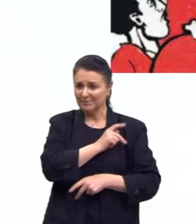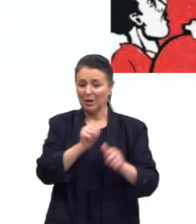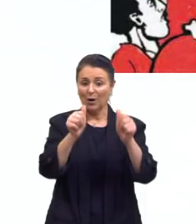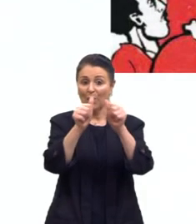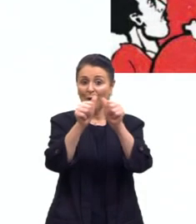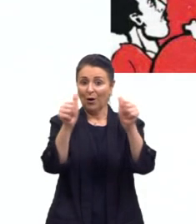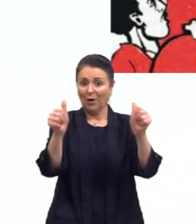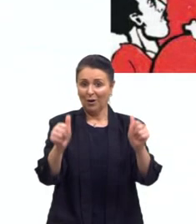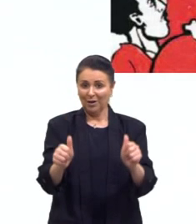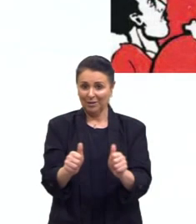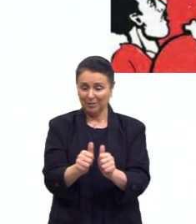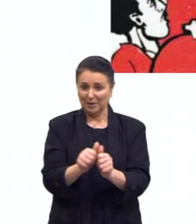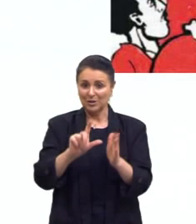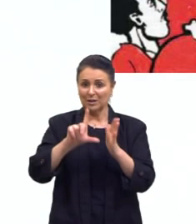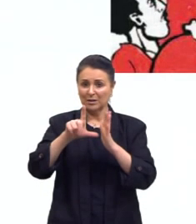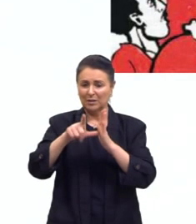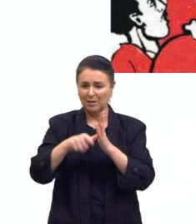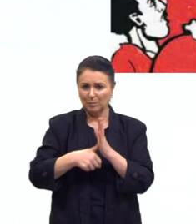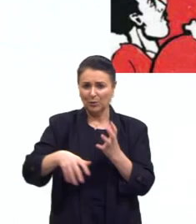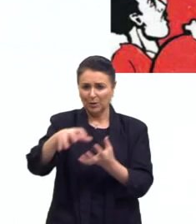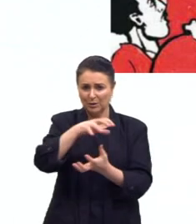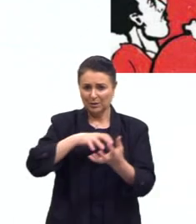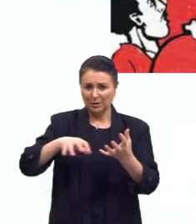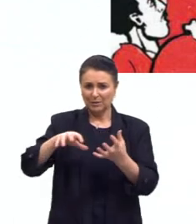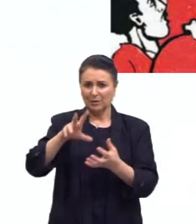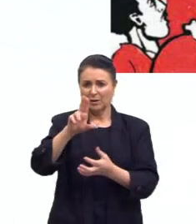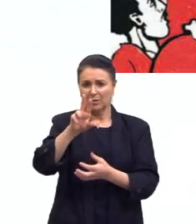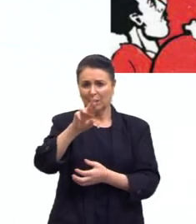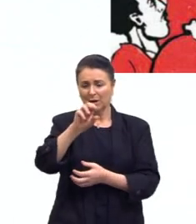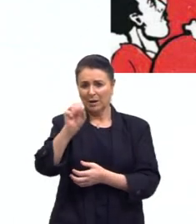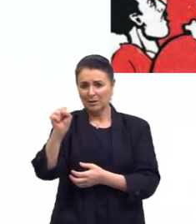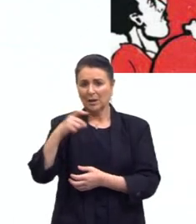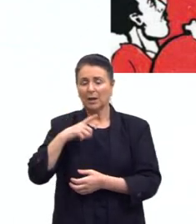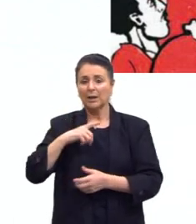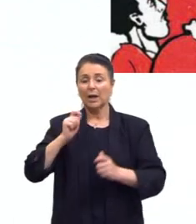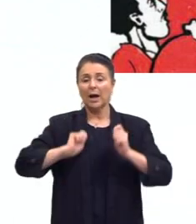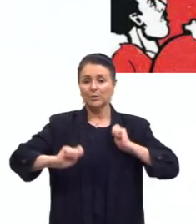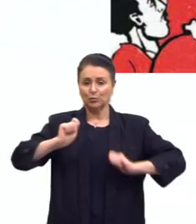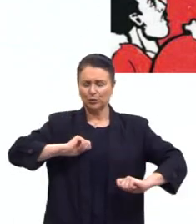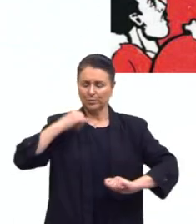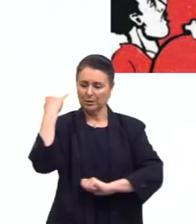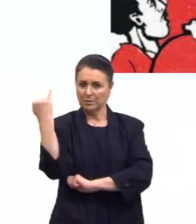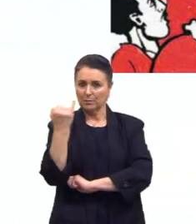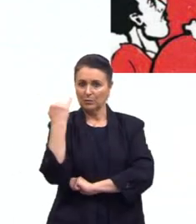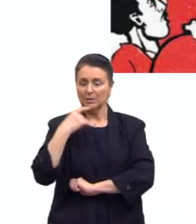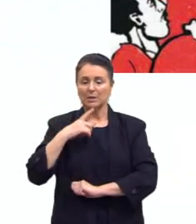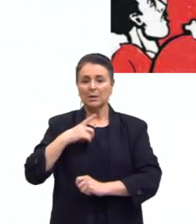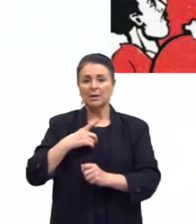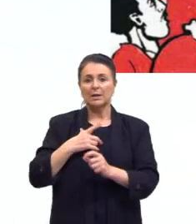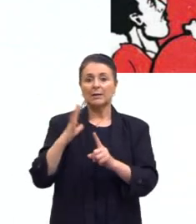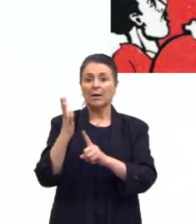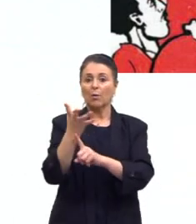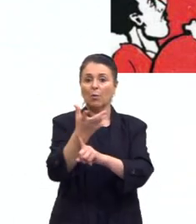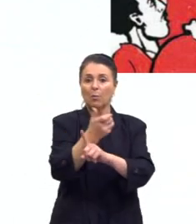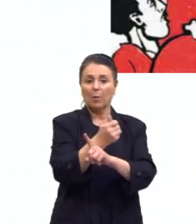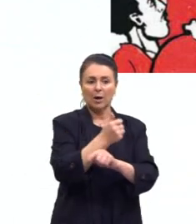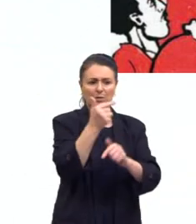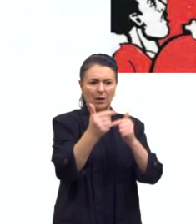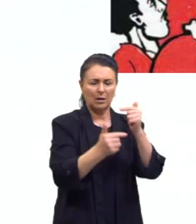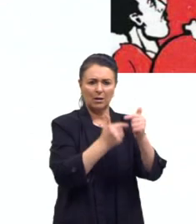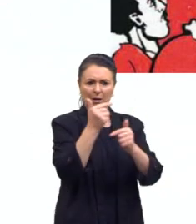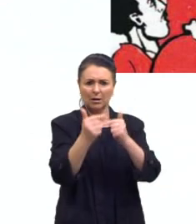Depois da Revolução Soviética, tem artistas muito importantes na União Soviética. E aqui tem uma arte com vários trabalhadores e